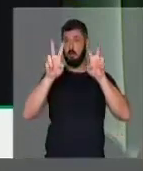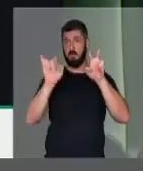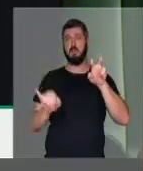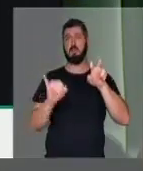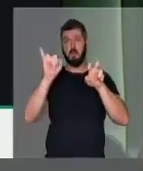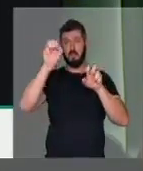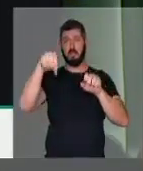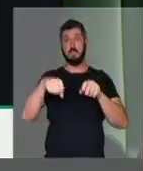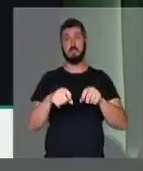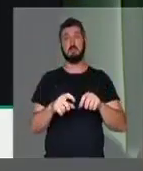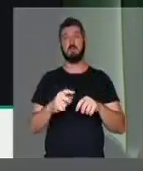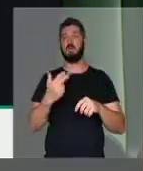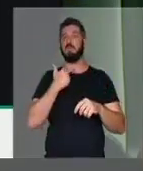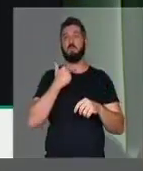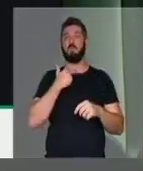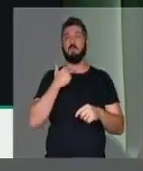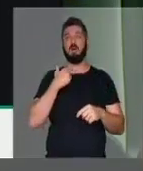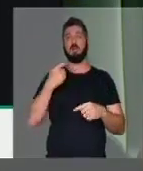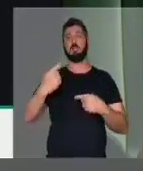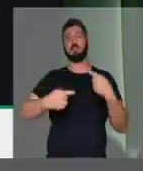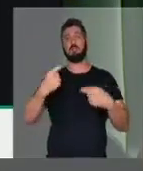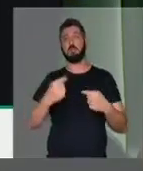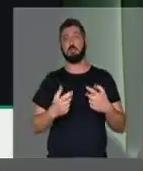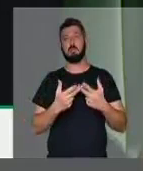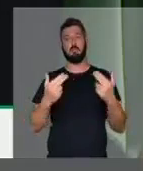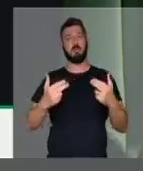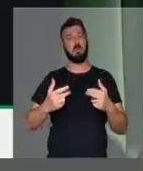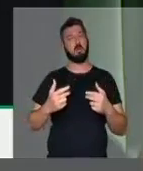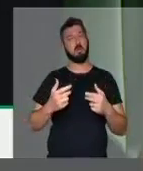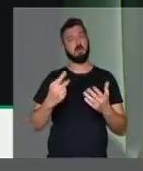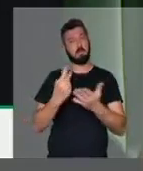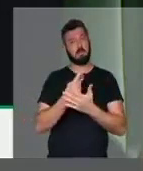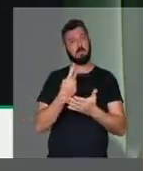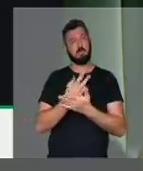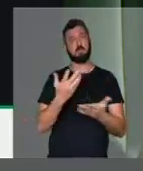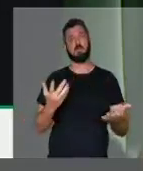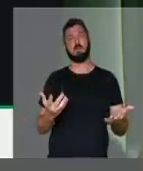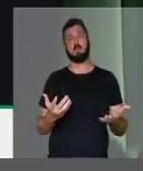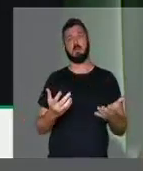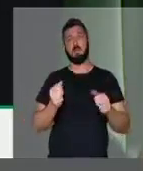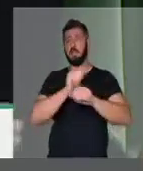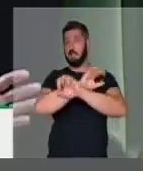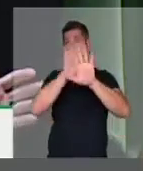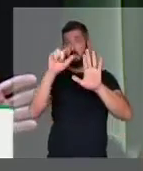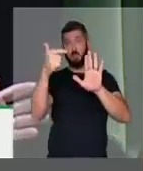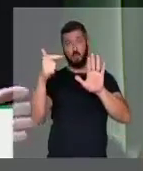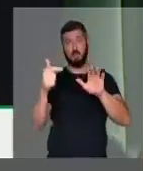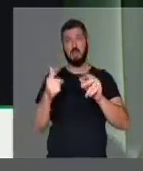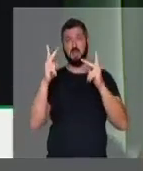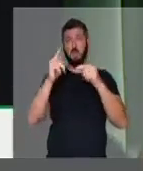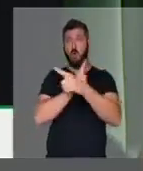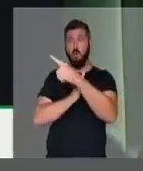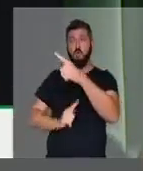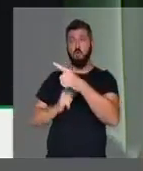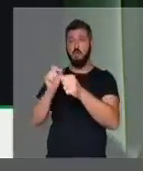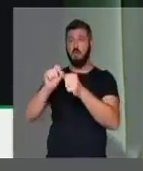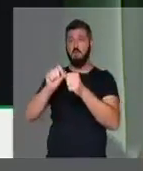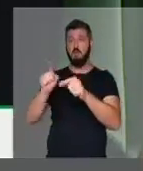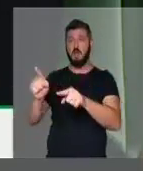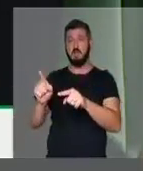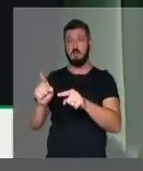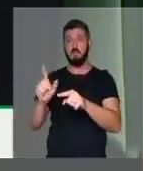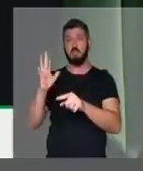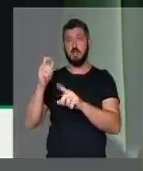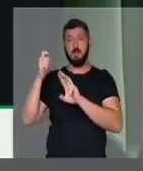importante e que não pode ser tratado de forma desonesta, de forma nada transparente como o governo tem tratado esse